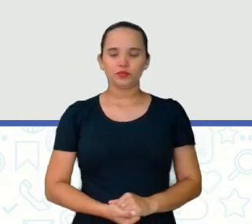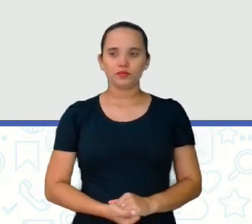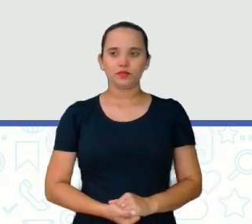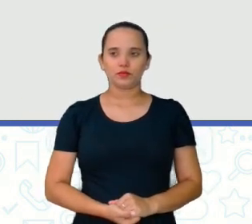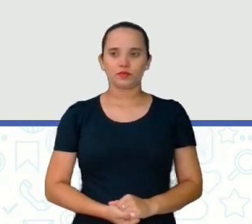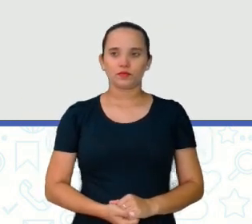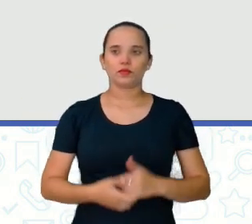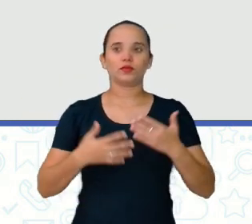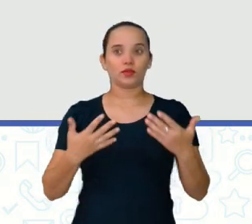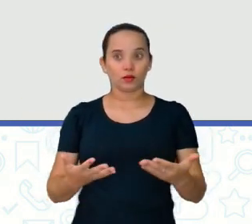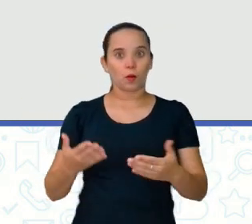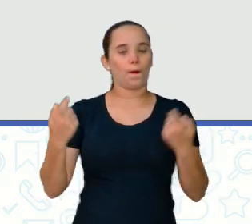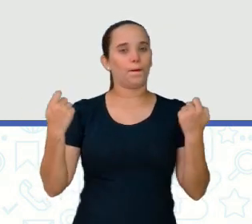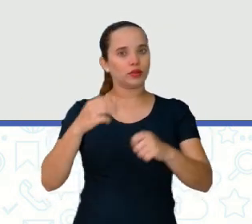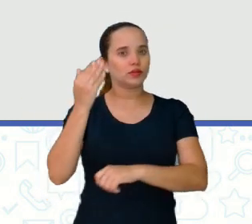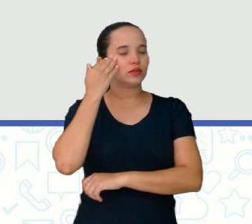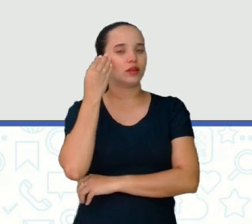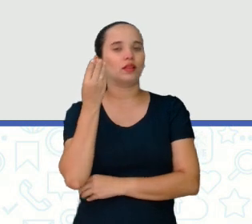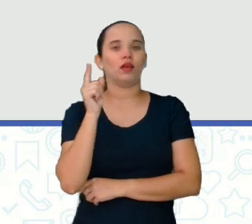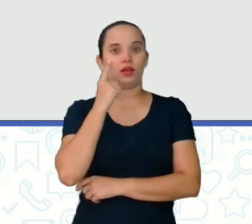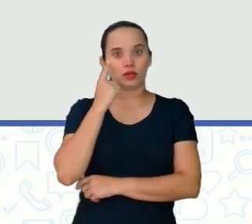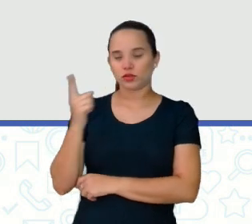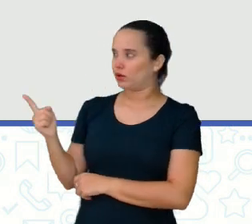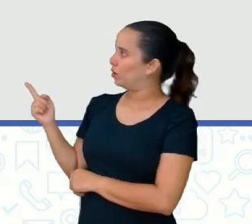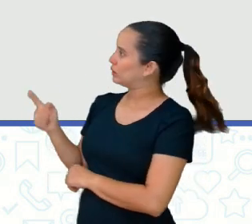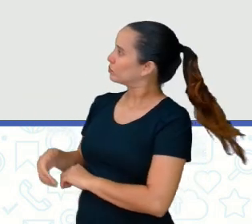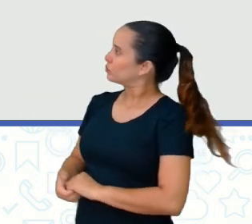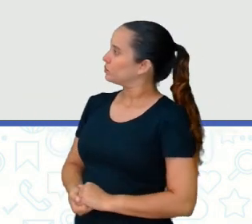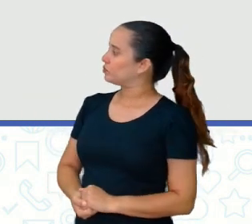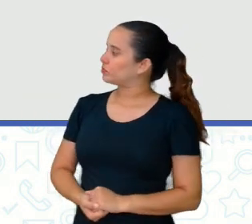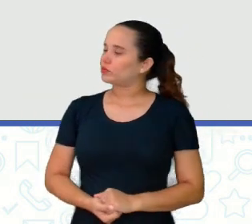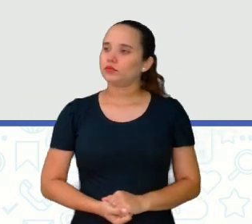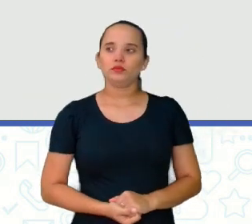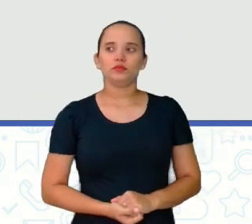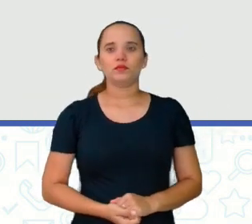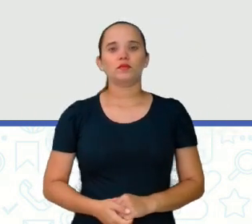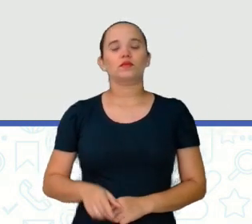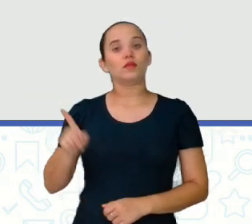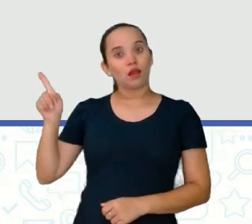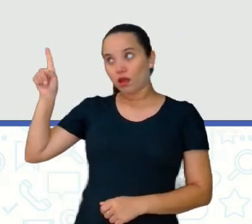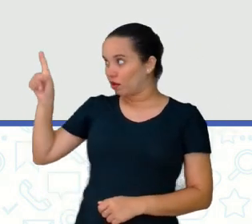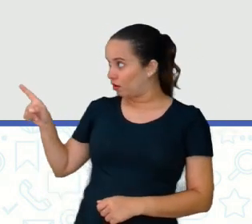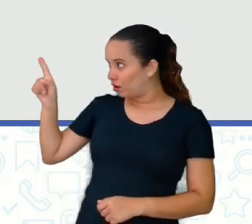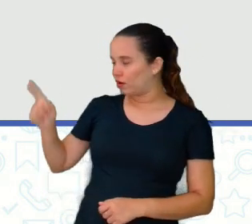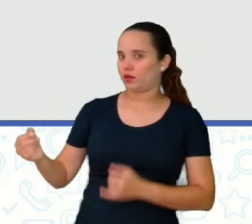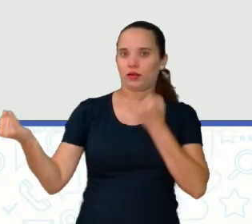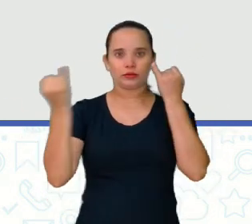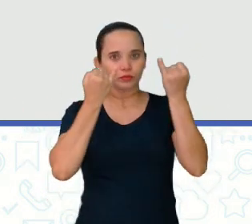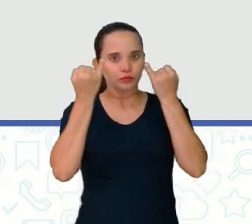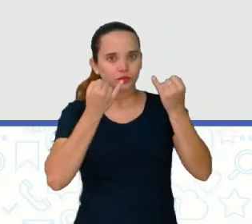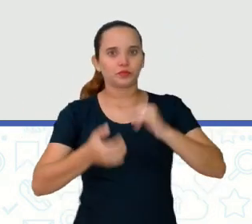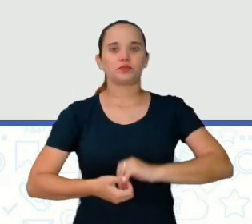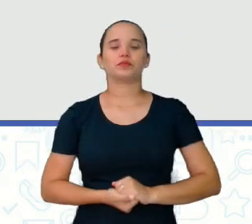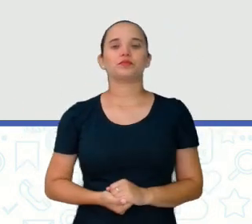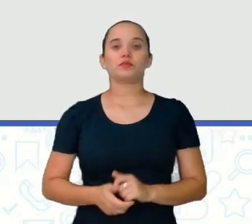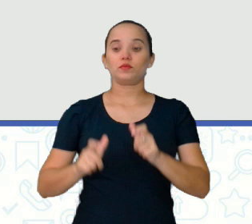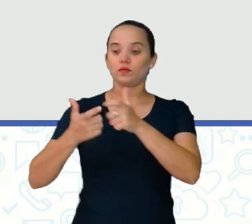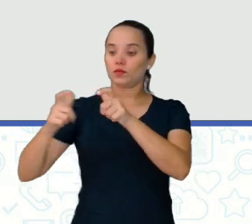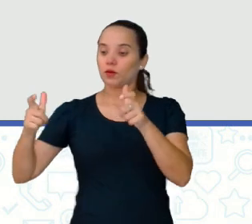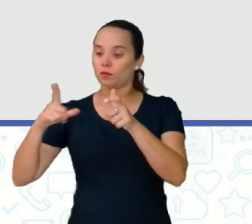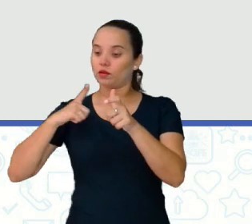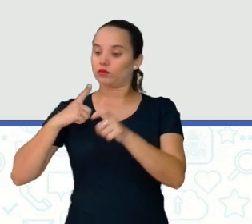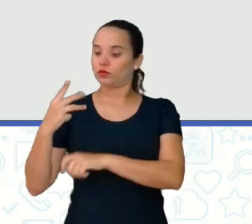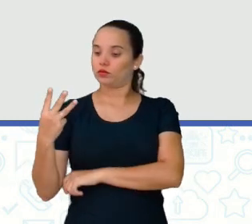Saber dessa área. Eu tenho que saber esses detalhes. Que o maior tem 36